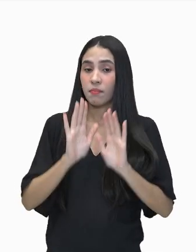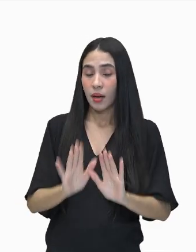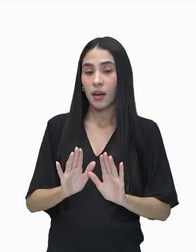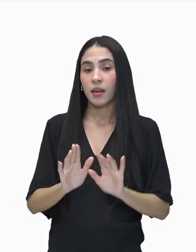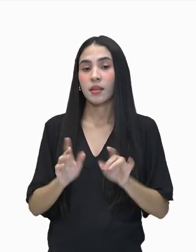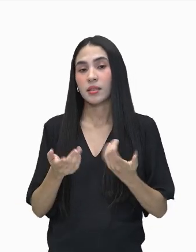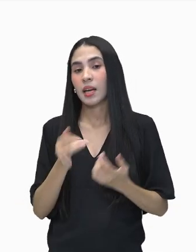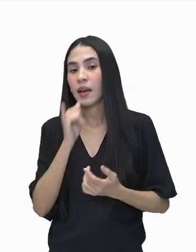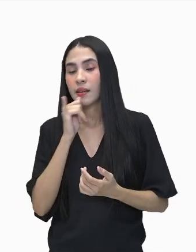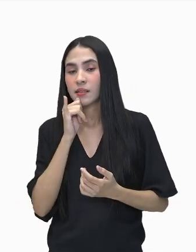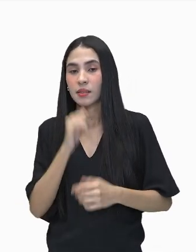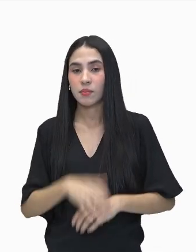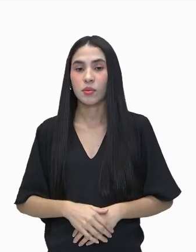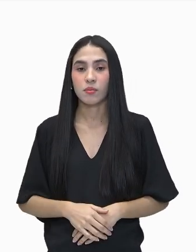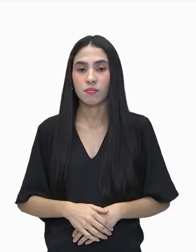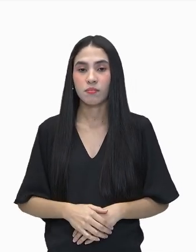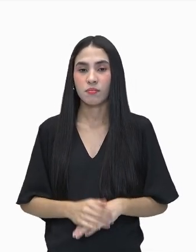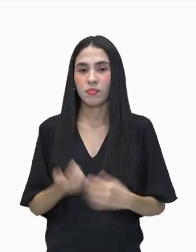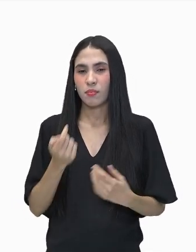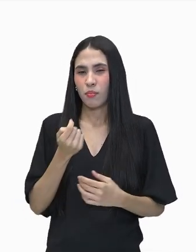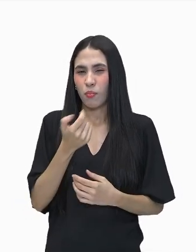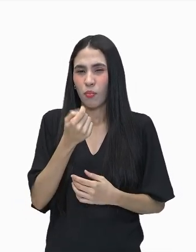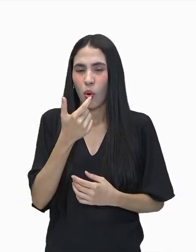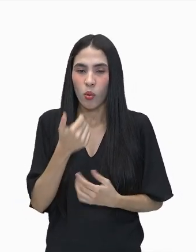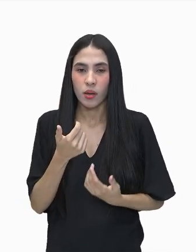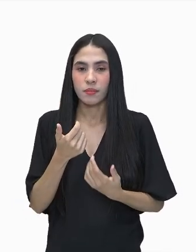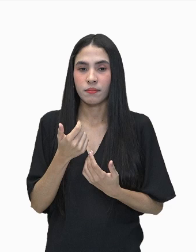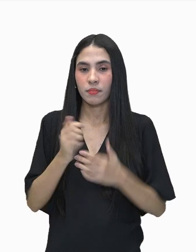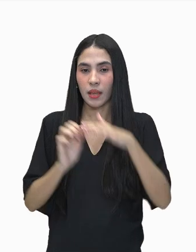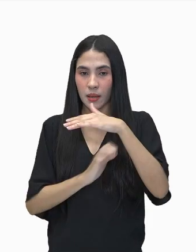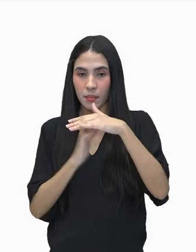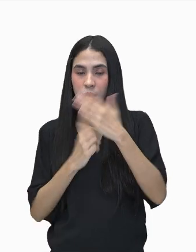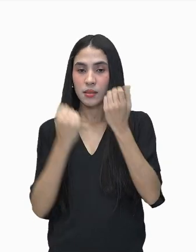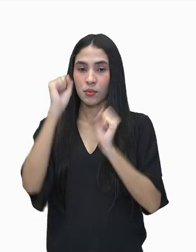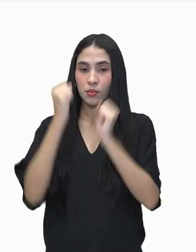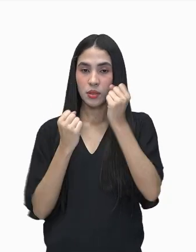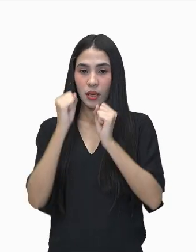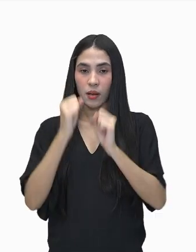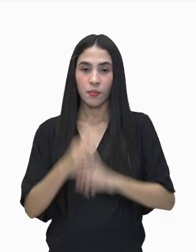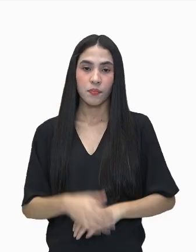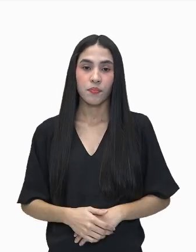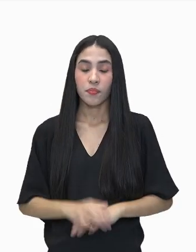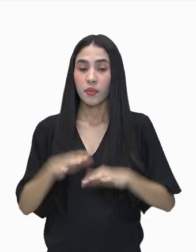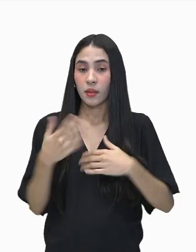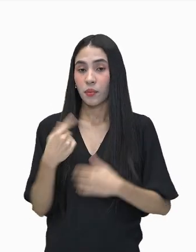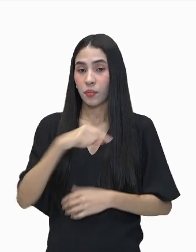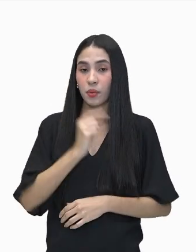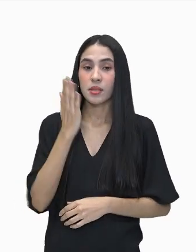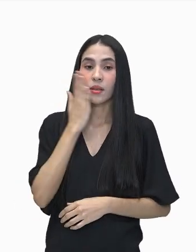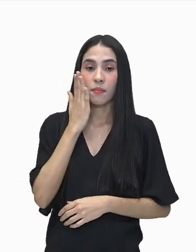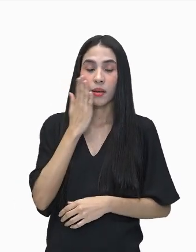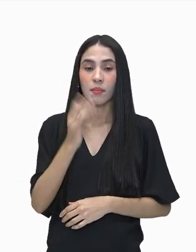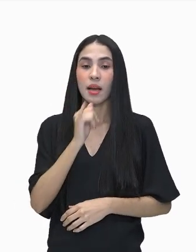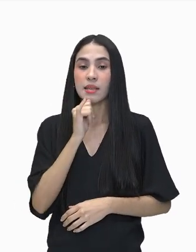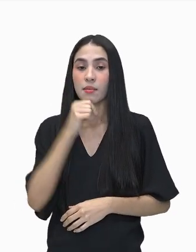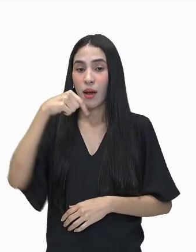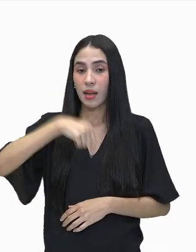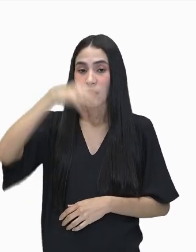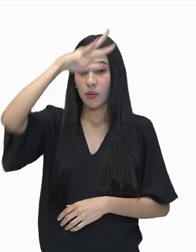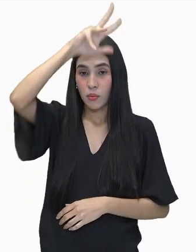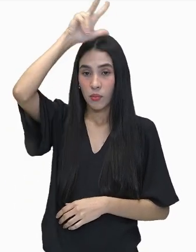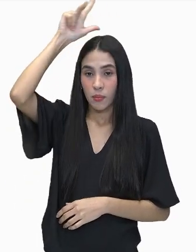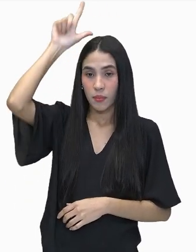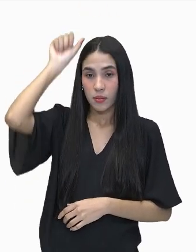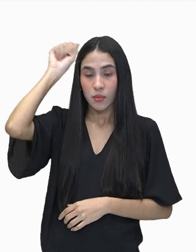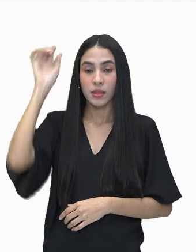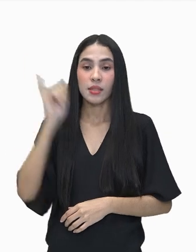das que apresentam menos empresas industriais. Então, nós sabemos que aqui no Amazonas, por